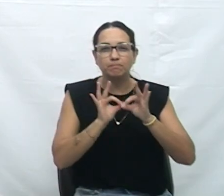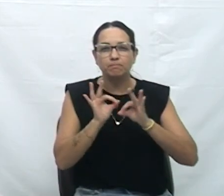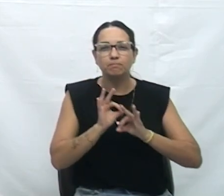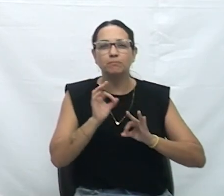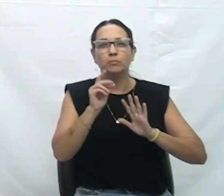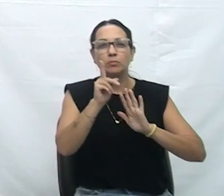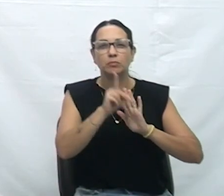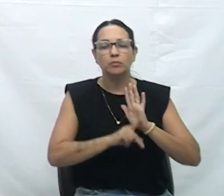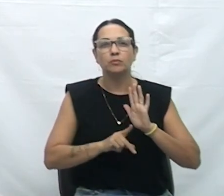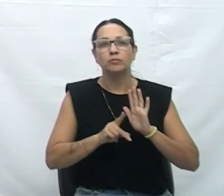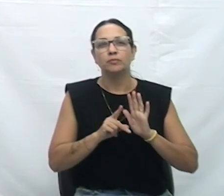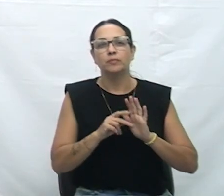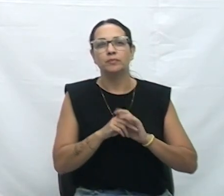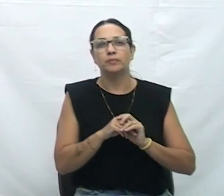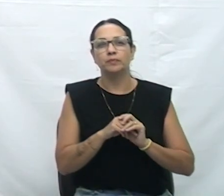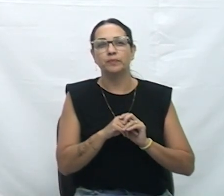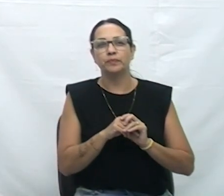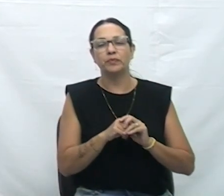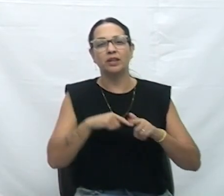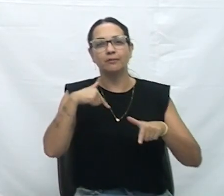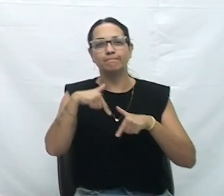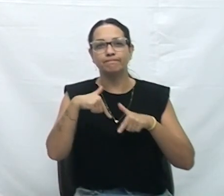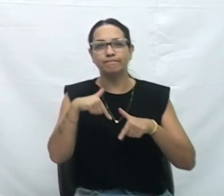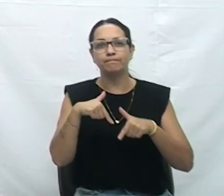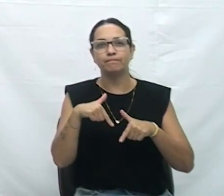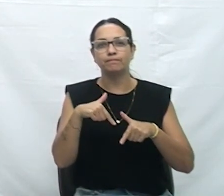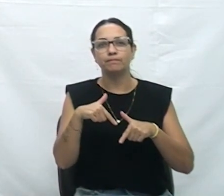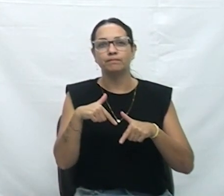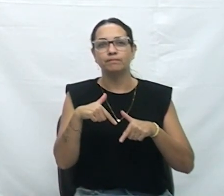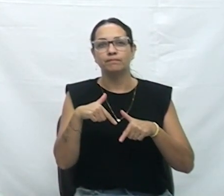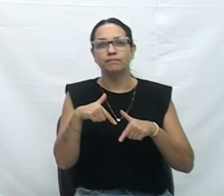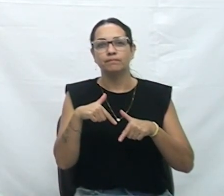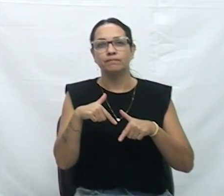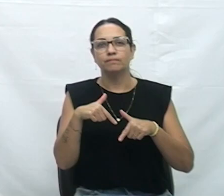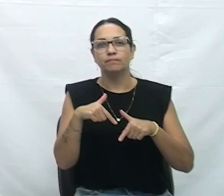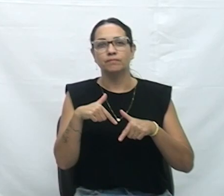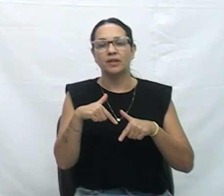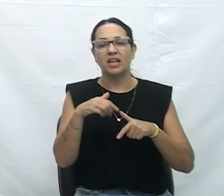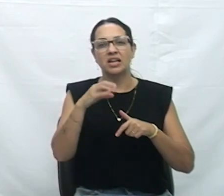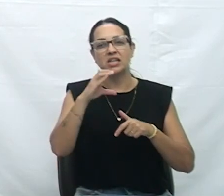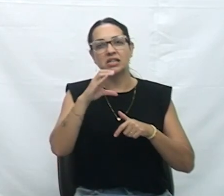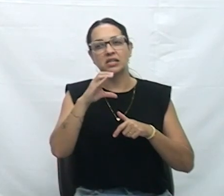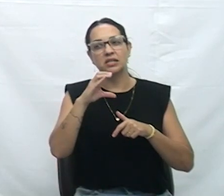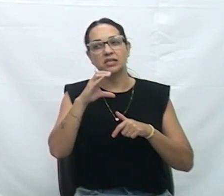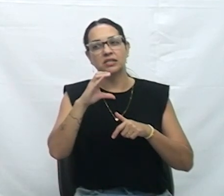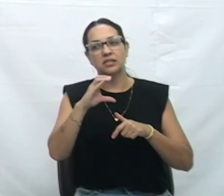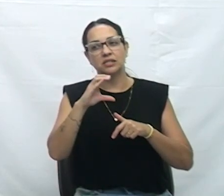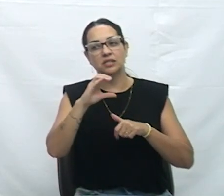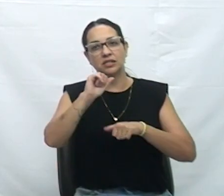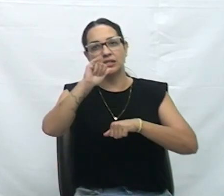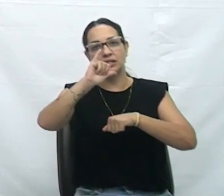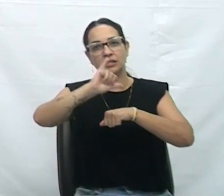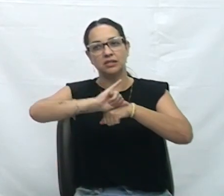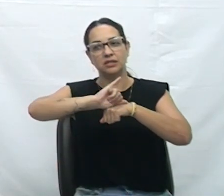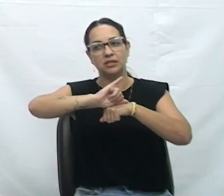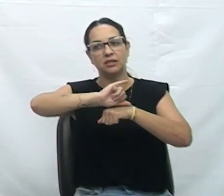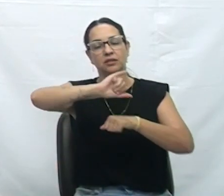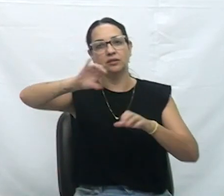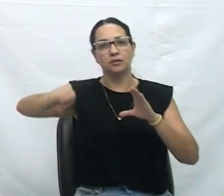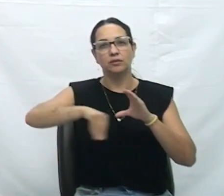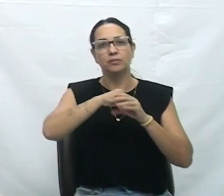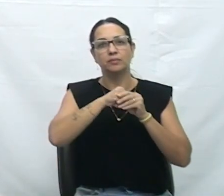que é um programa que trabalha, que se chama Centro de Integração, em apenas um local